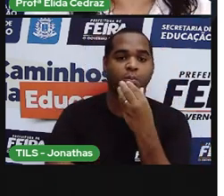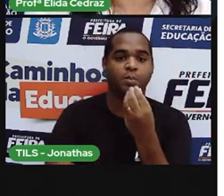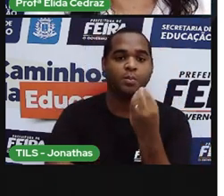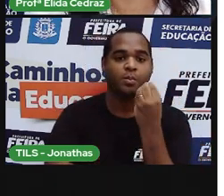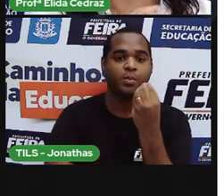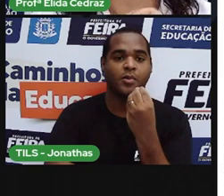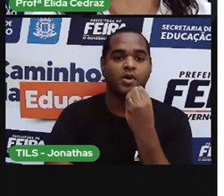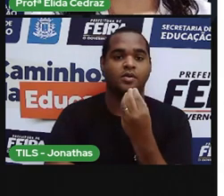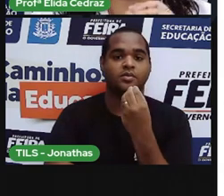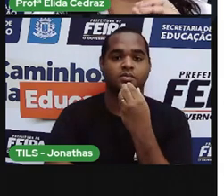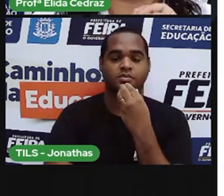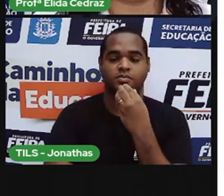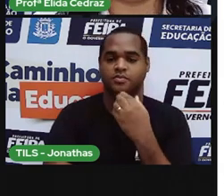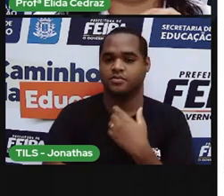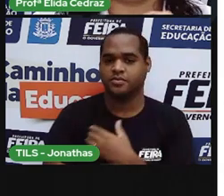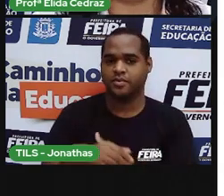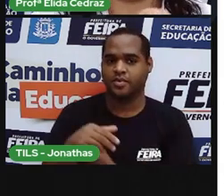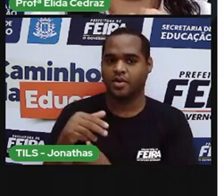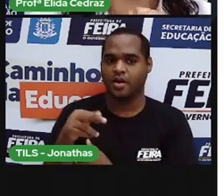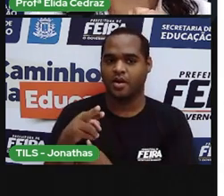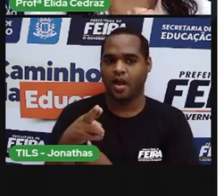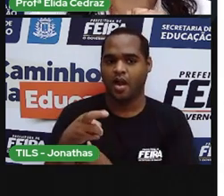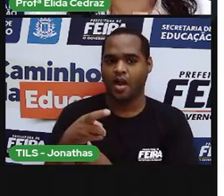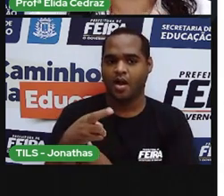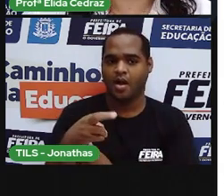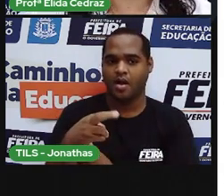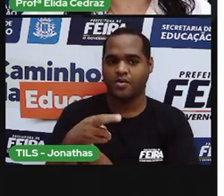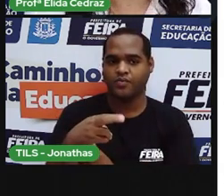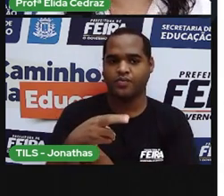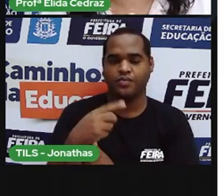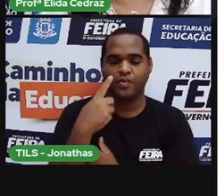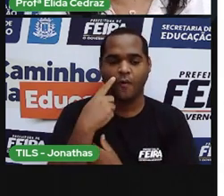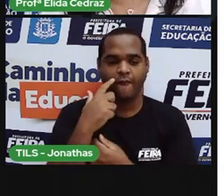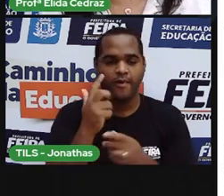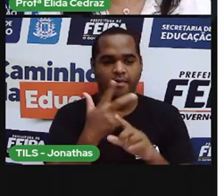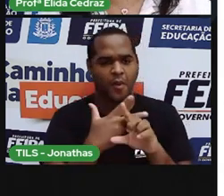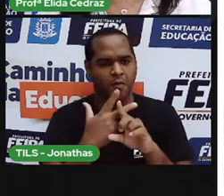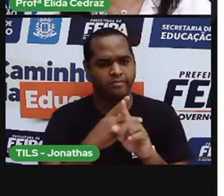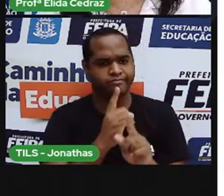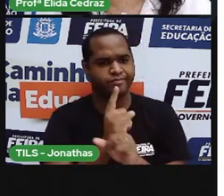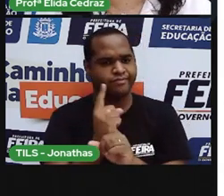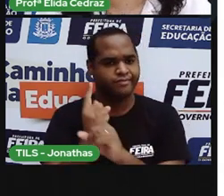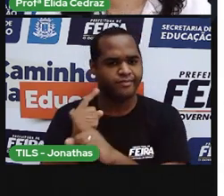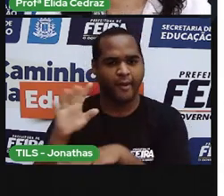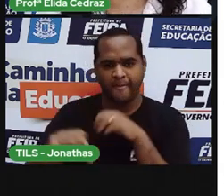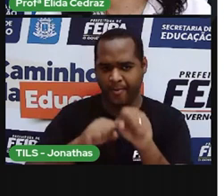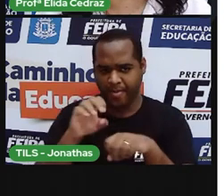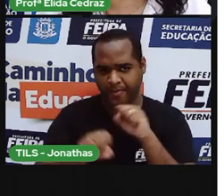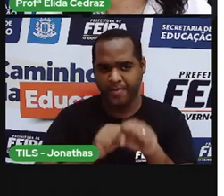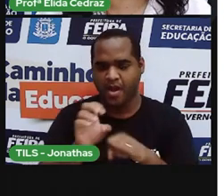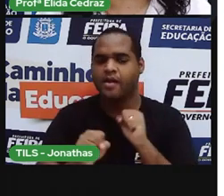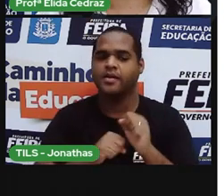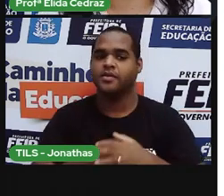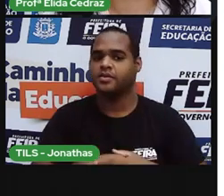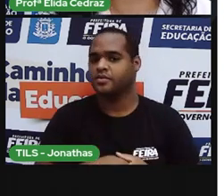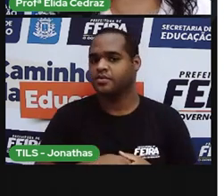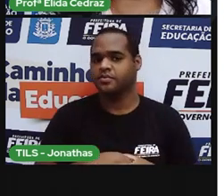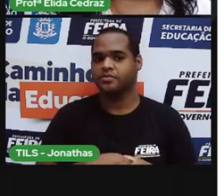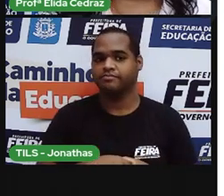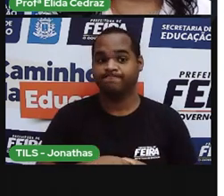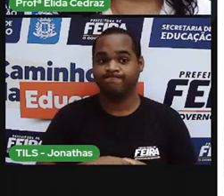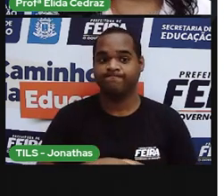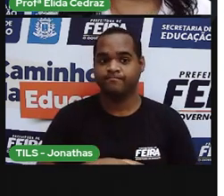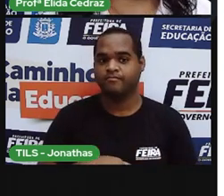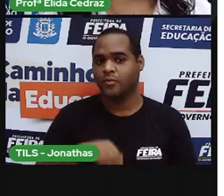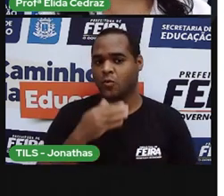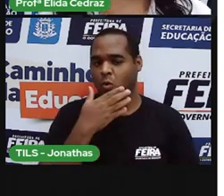os caçadores de rapos. Quando não existiam os desertizadores, que são aquelas